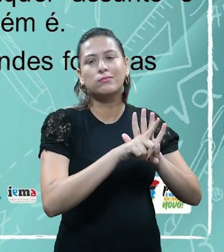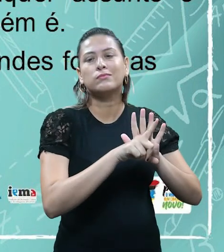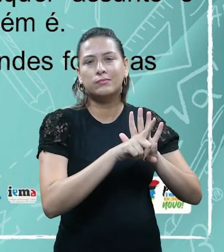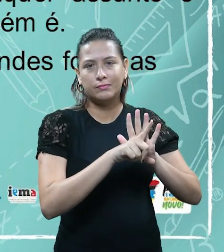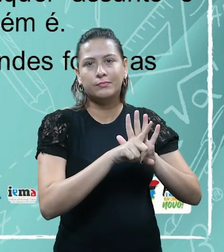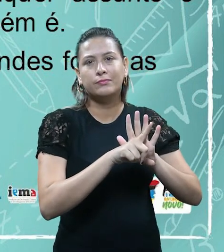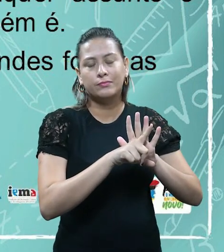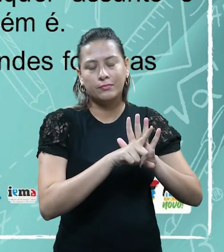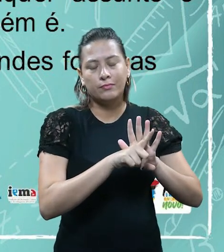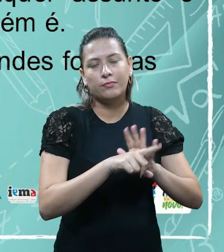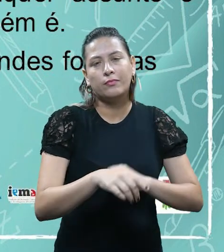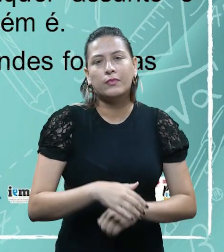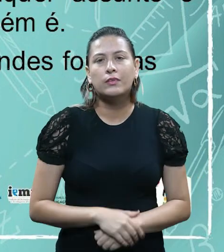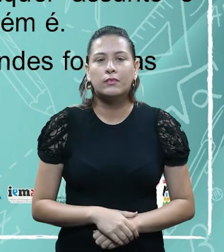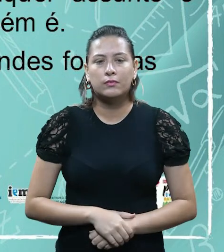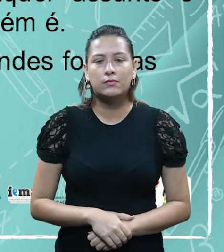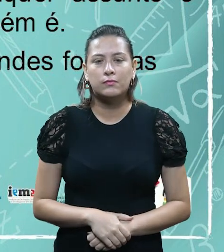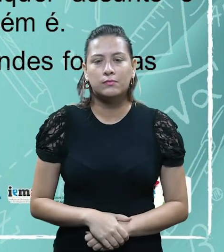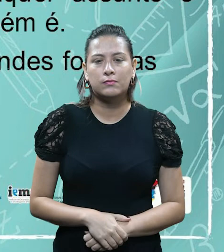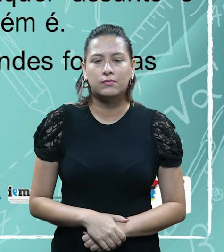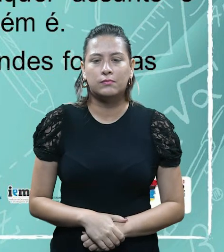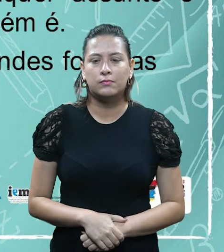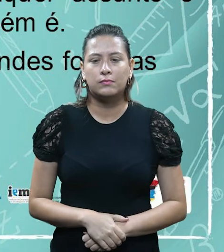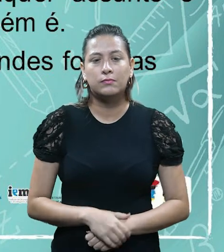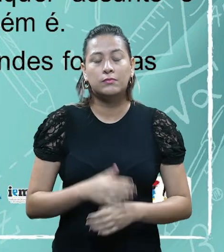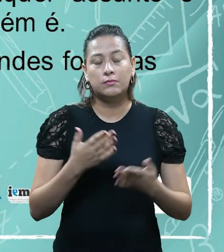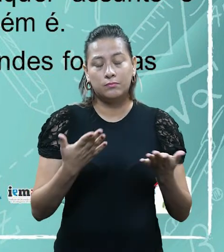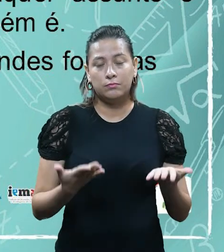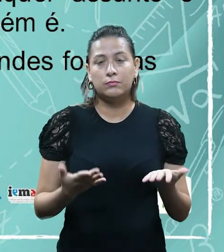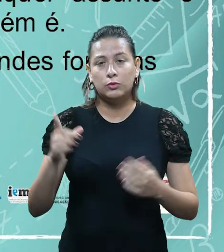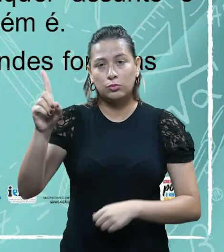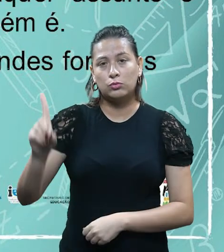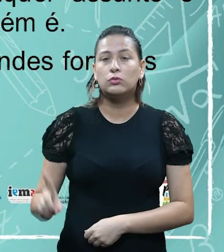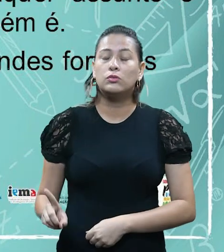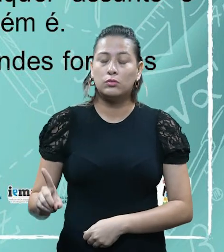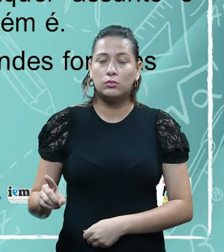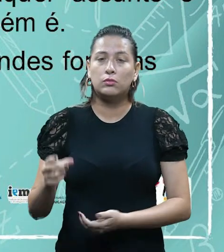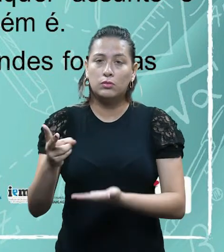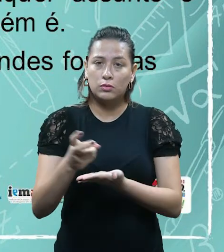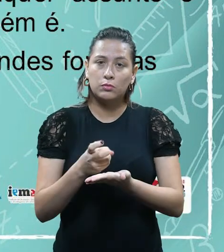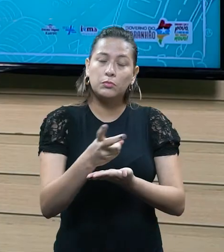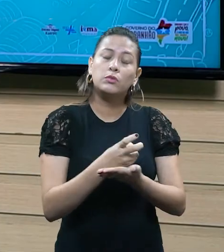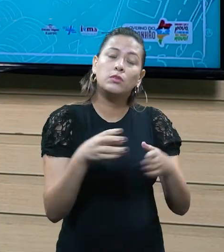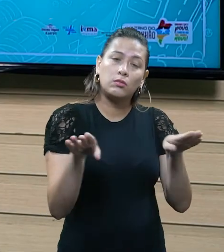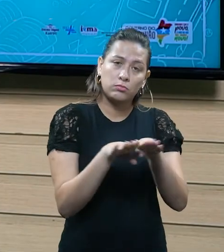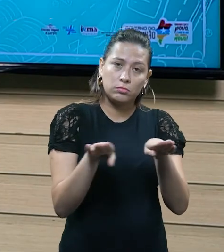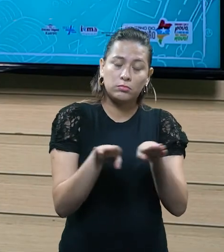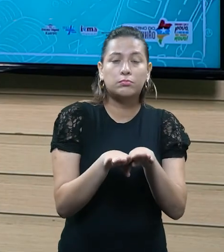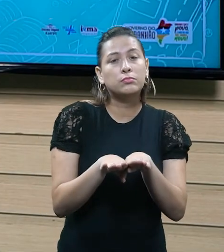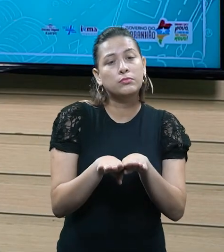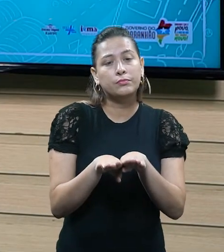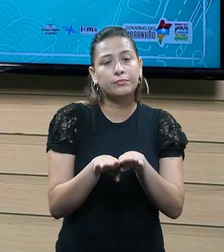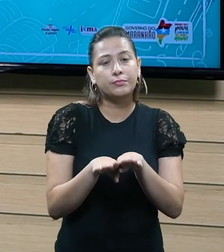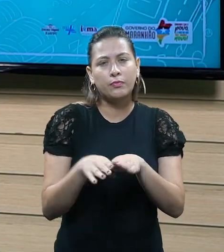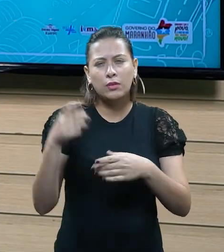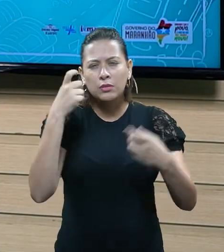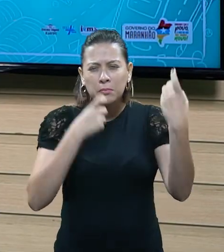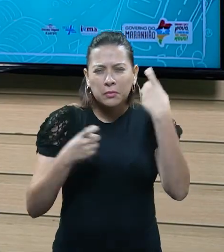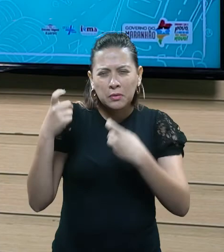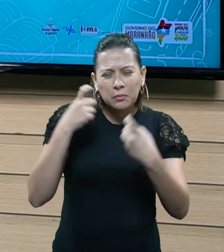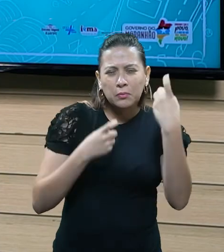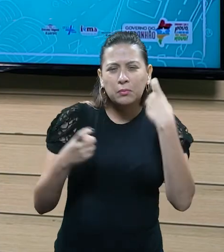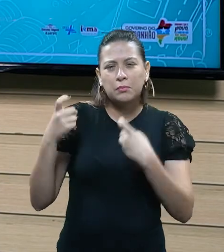competência para legislar sobre qualquer assunto é incaducável, para legislar sobre o direito tributário também é, então, não precisa se